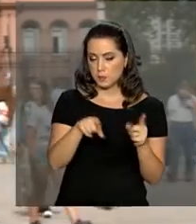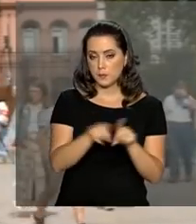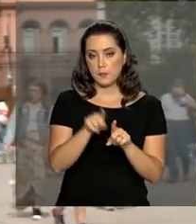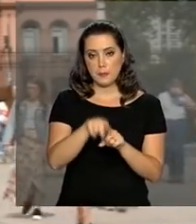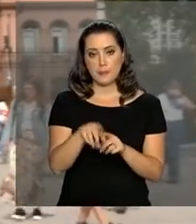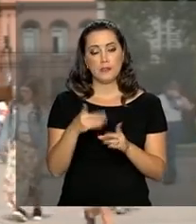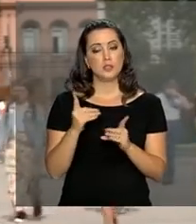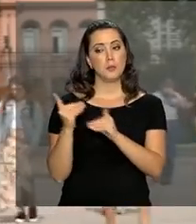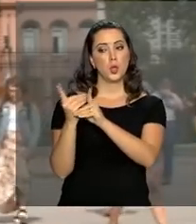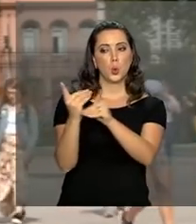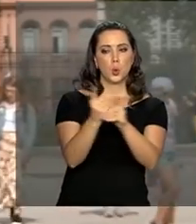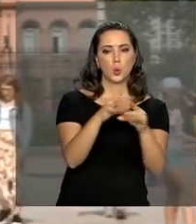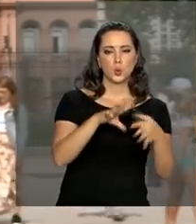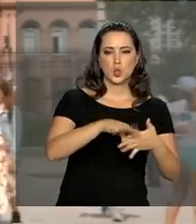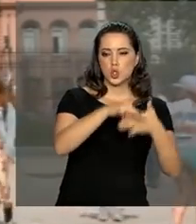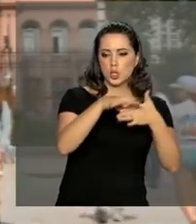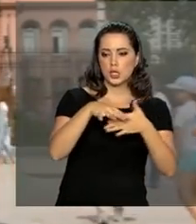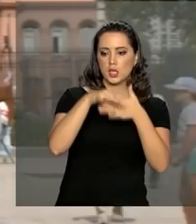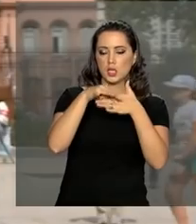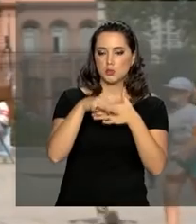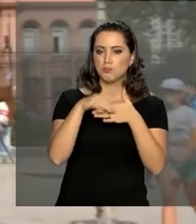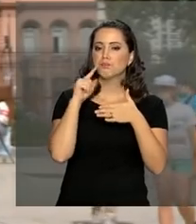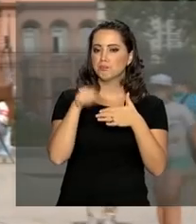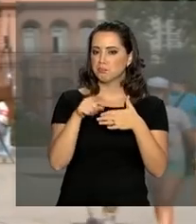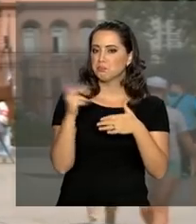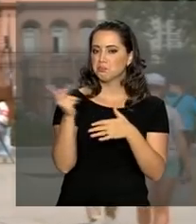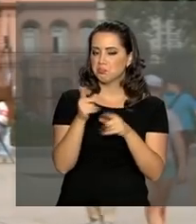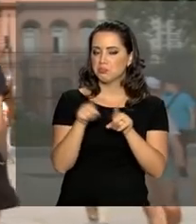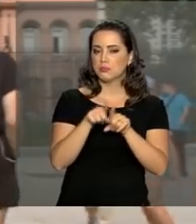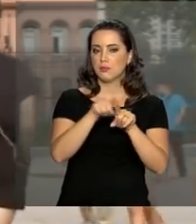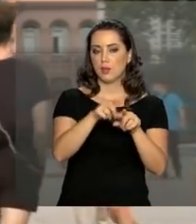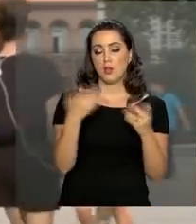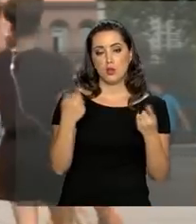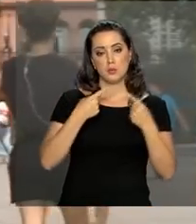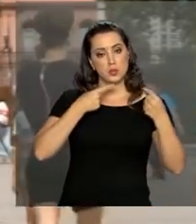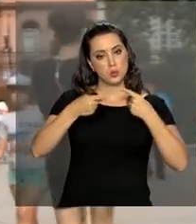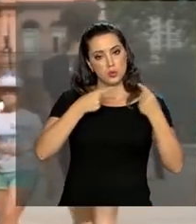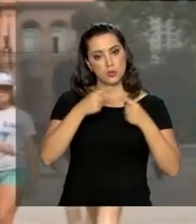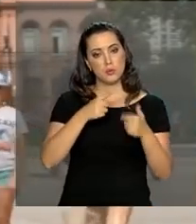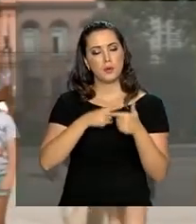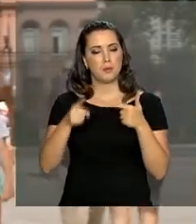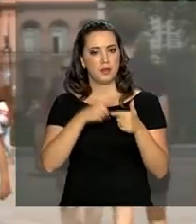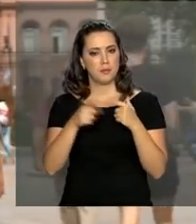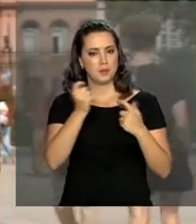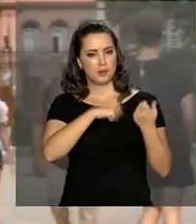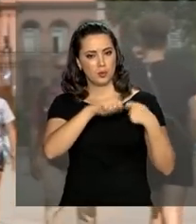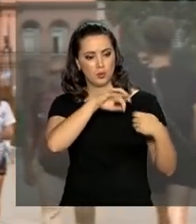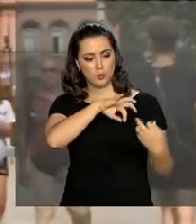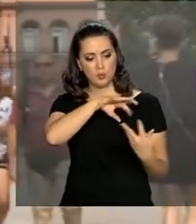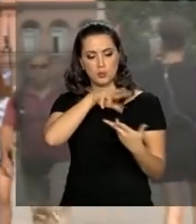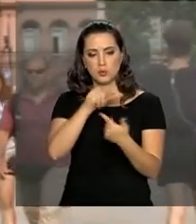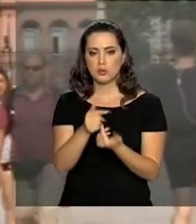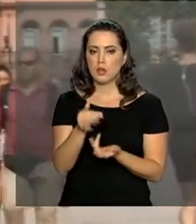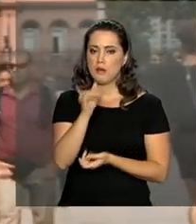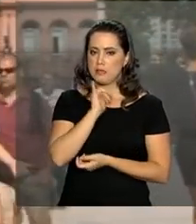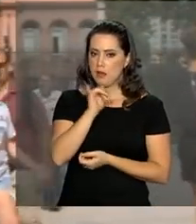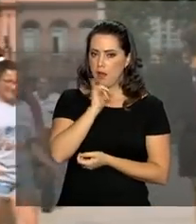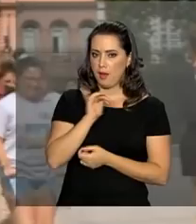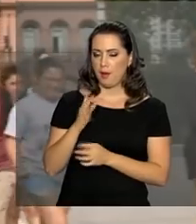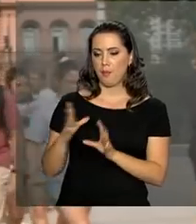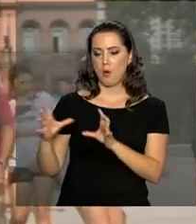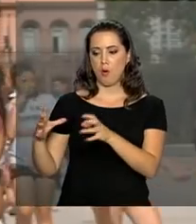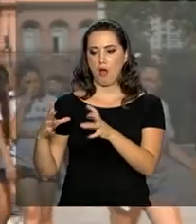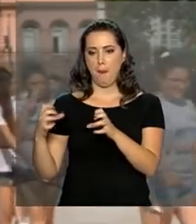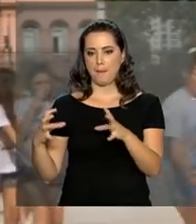bilaterais entre líderes e para discutir temas que hoje afetam o comércio mundial e a economia, como a atual disputa